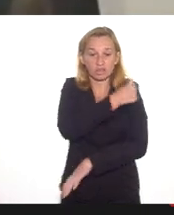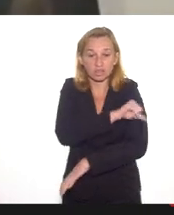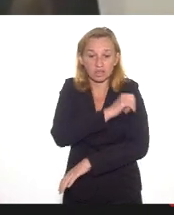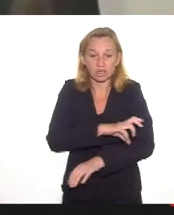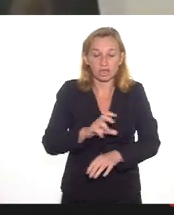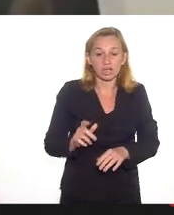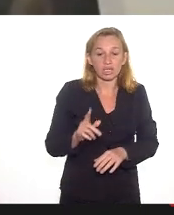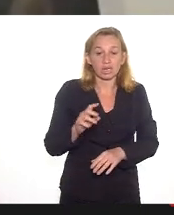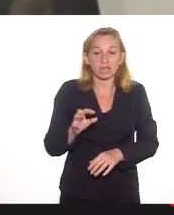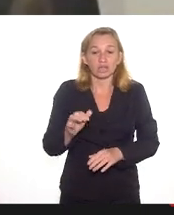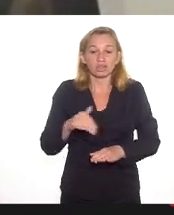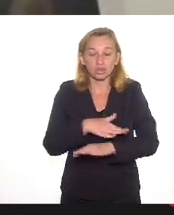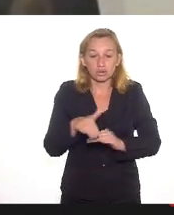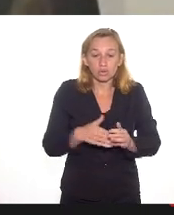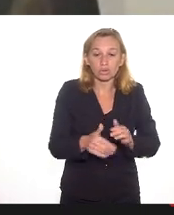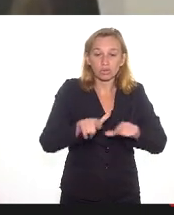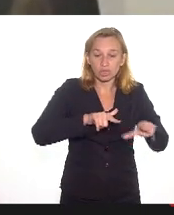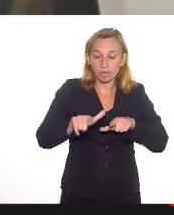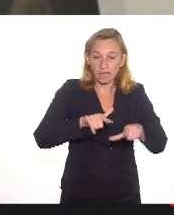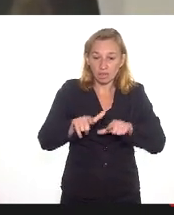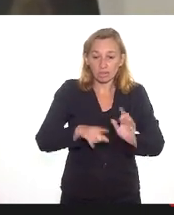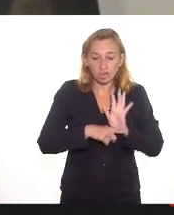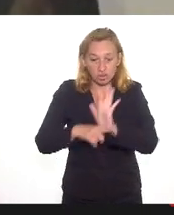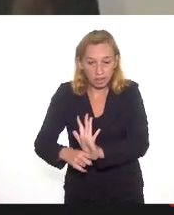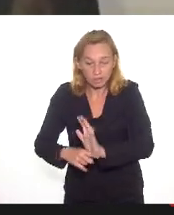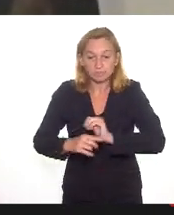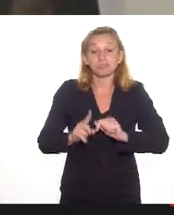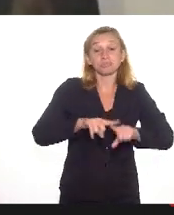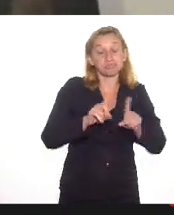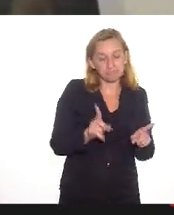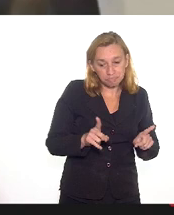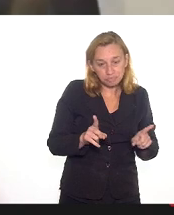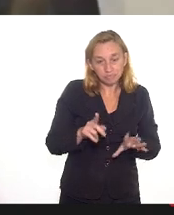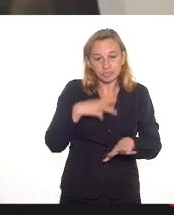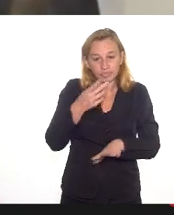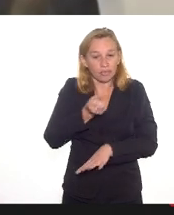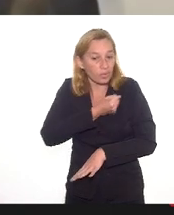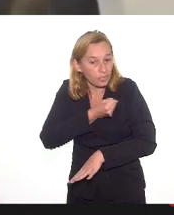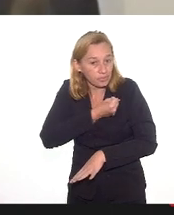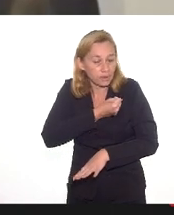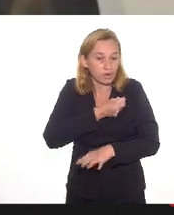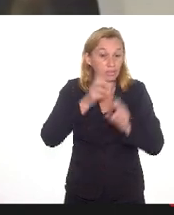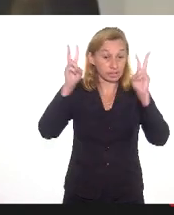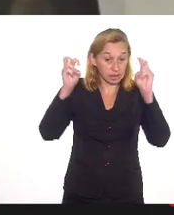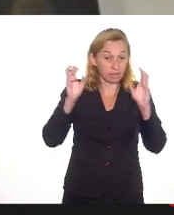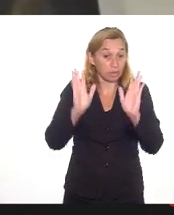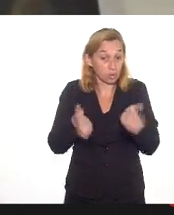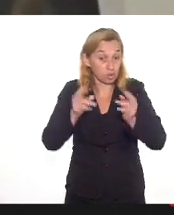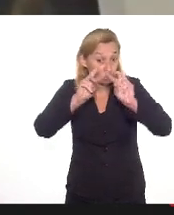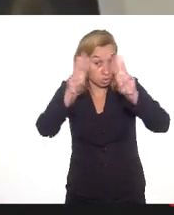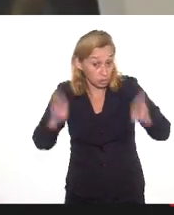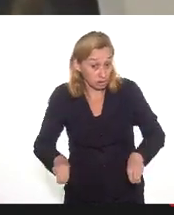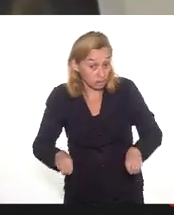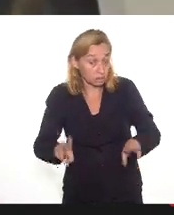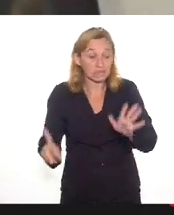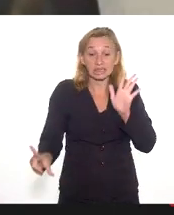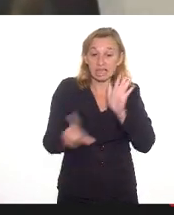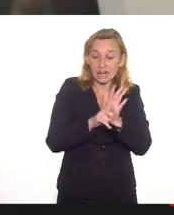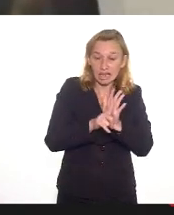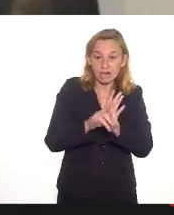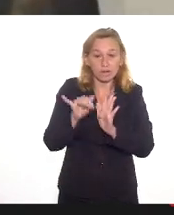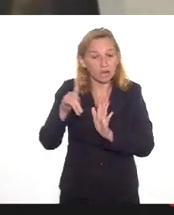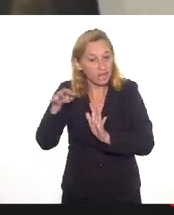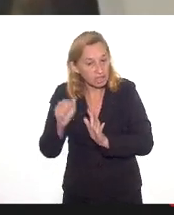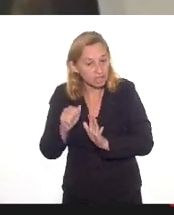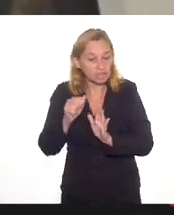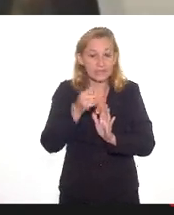culturais de todas as regiões foram contemplados. Mas, trazendo os dados para o nosso tema, museus, na Lei Aldir Blanc, por